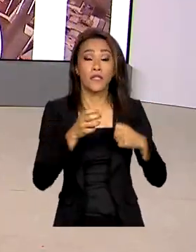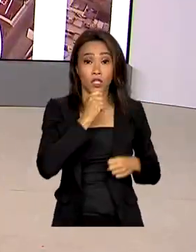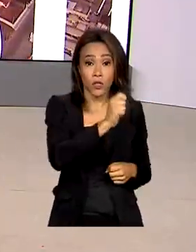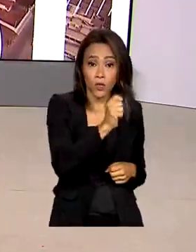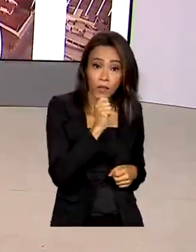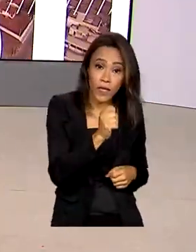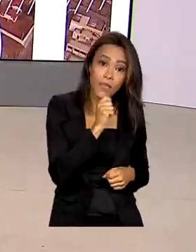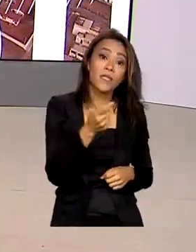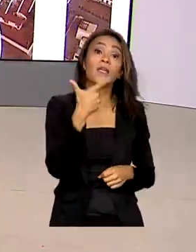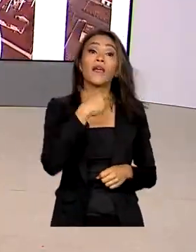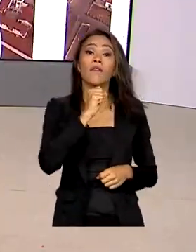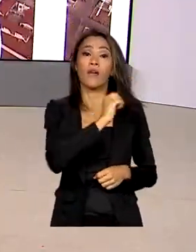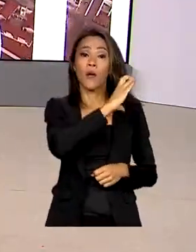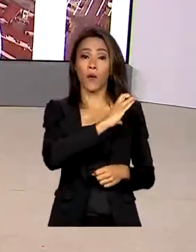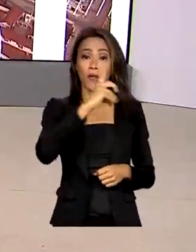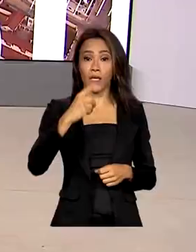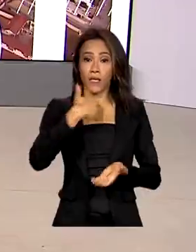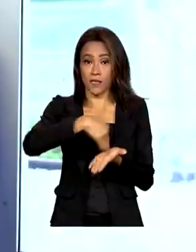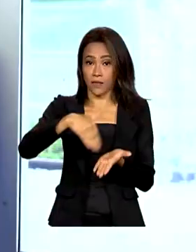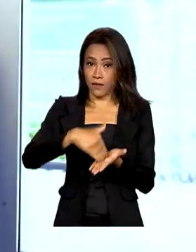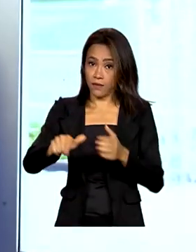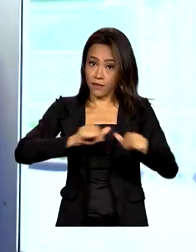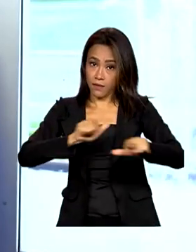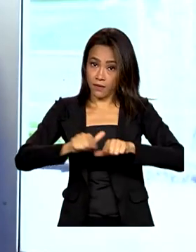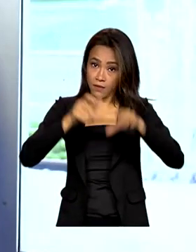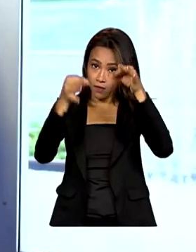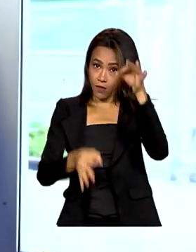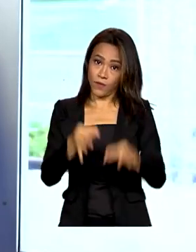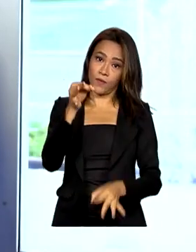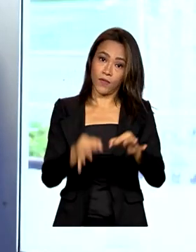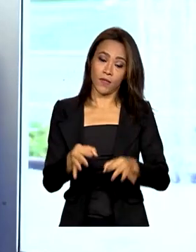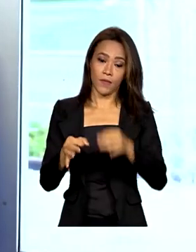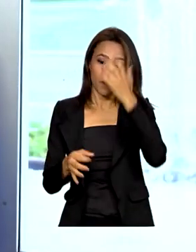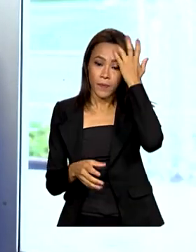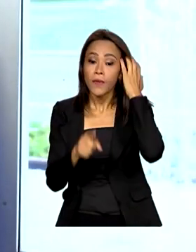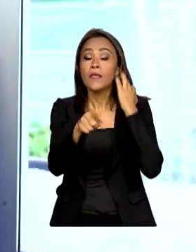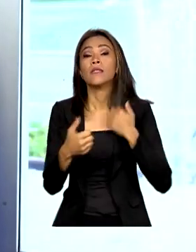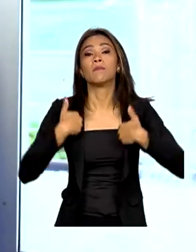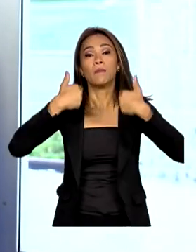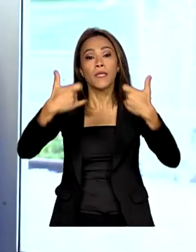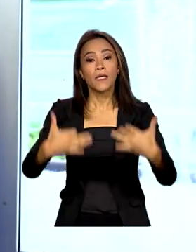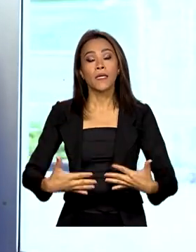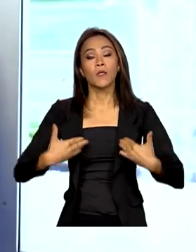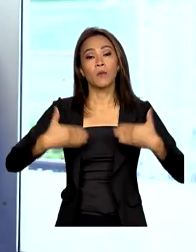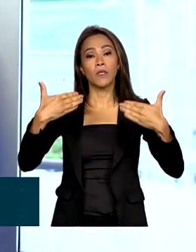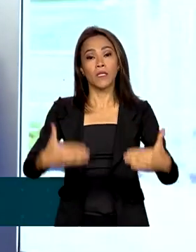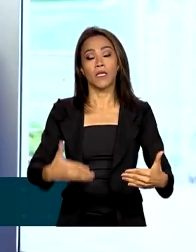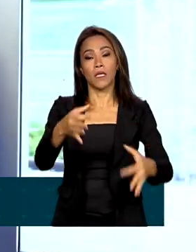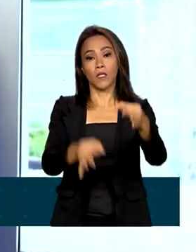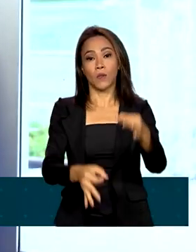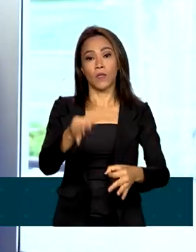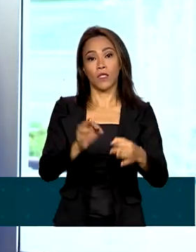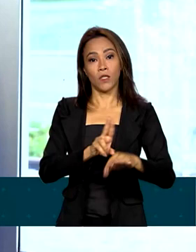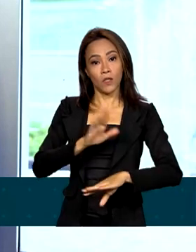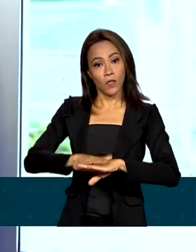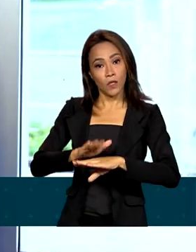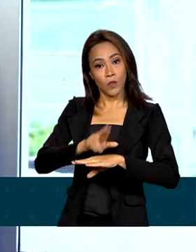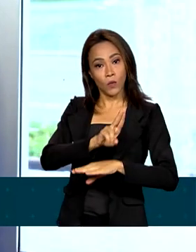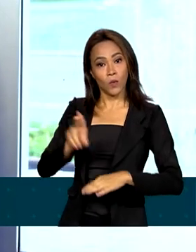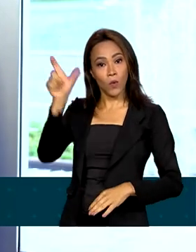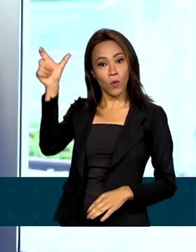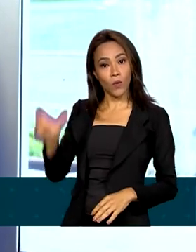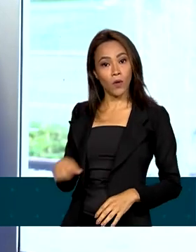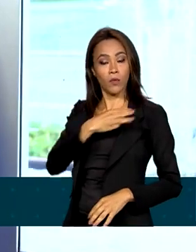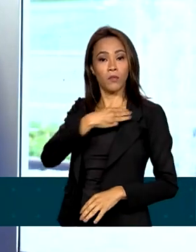trabalhos é a Secretaria Nacional de Justiça. O Ministério da Justiça, na pessoa do ministro Flávio Dino, optou por